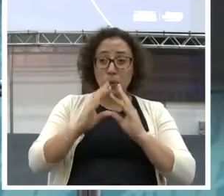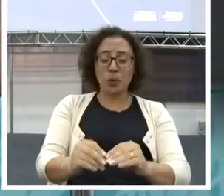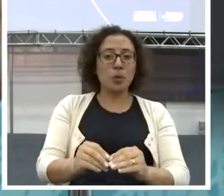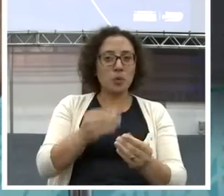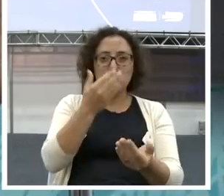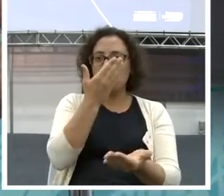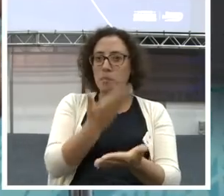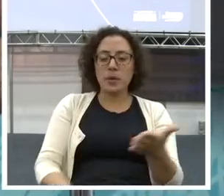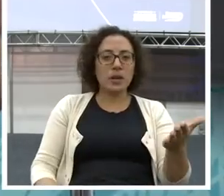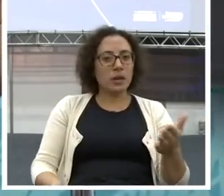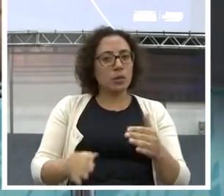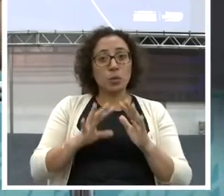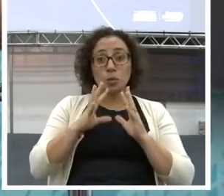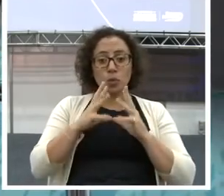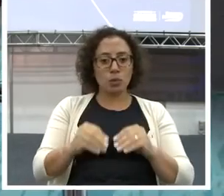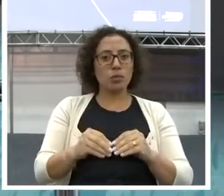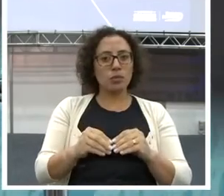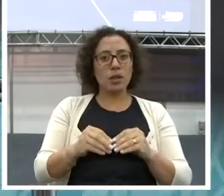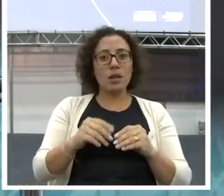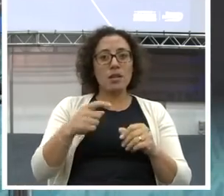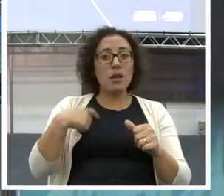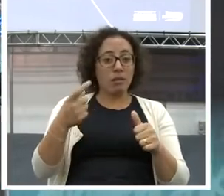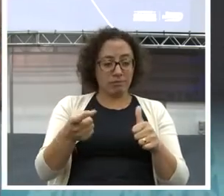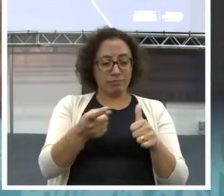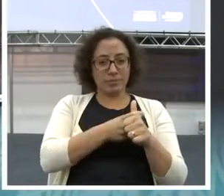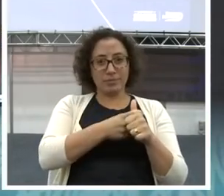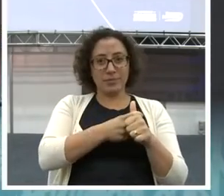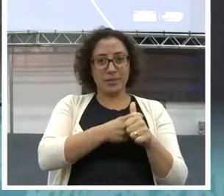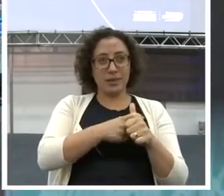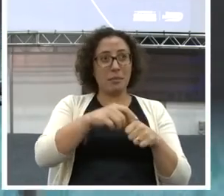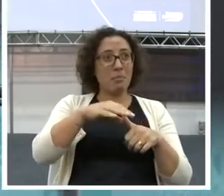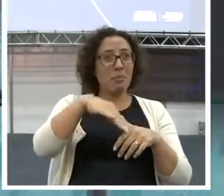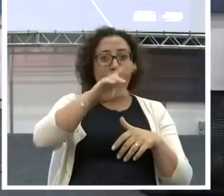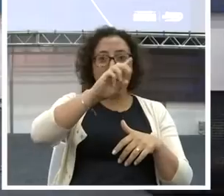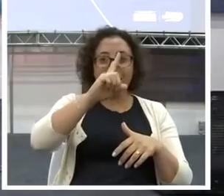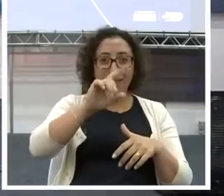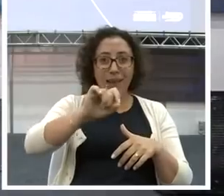Eu cheguei a perder tudo. E ficar devendo mais de 10 milhões de reais.